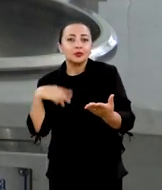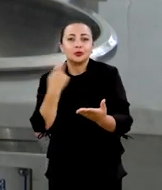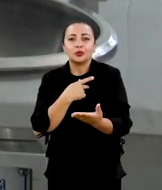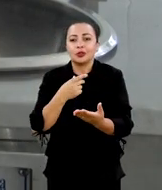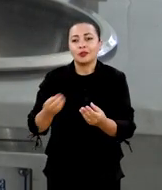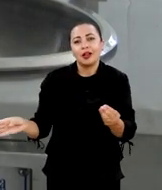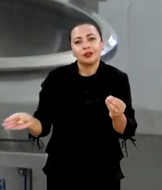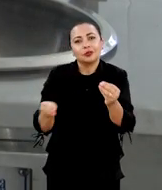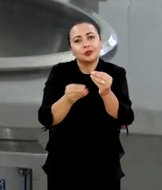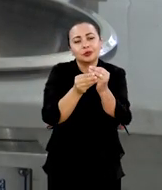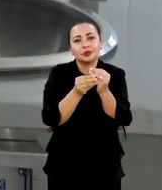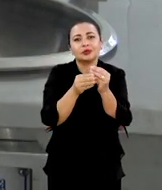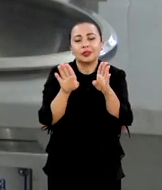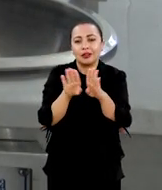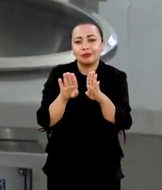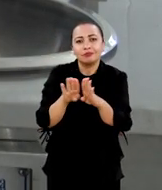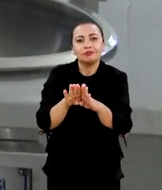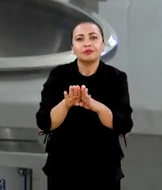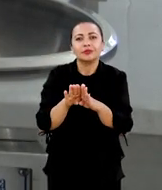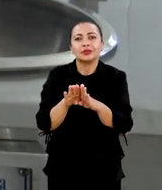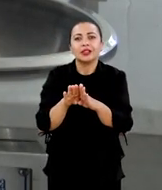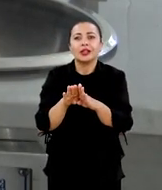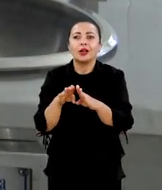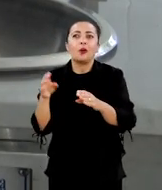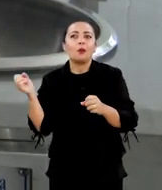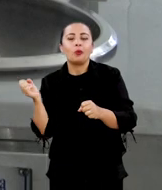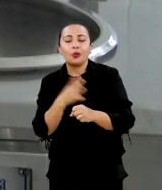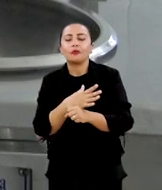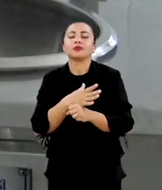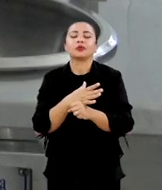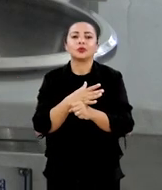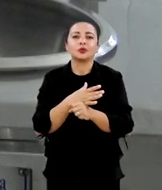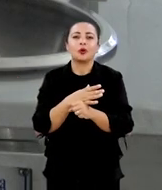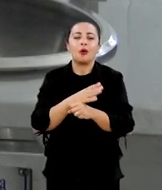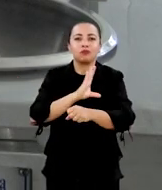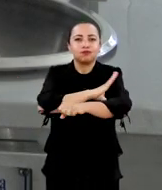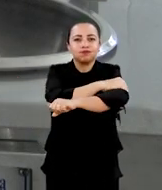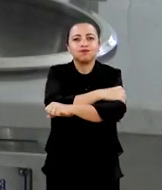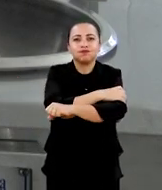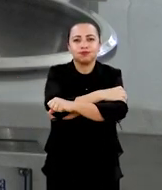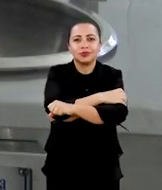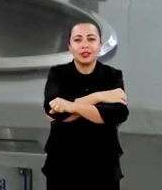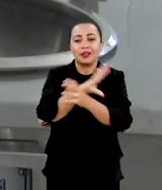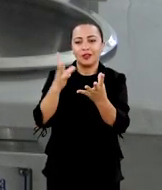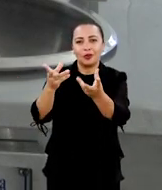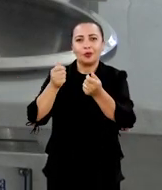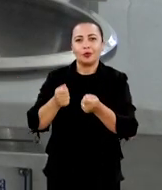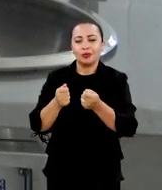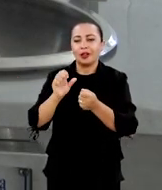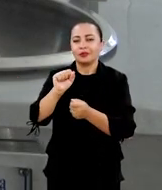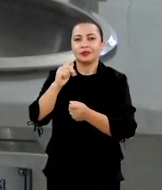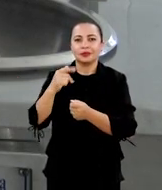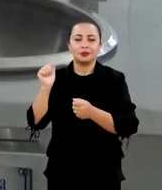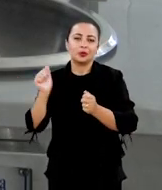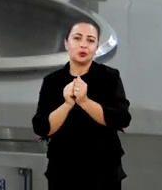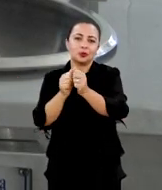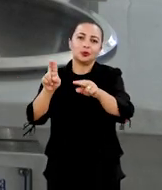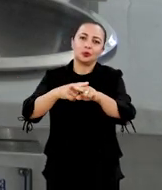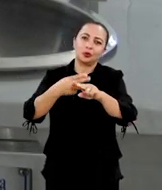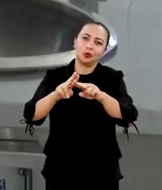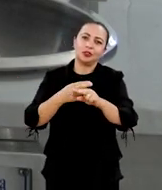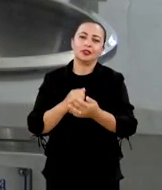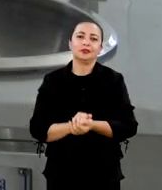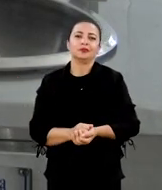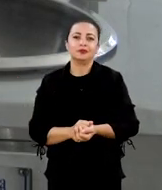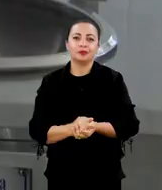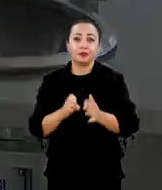E com isso a gente vai estar adicionando o cena inovador, a partir do quesito da adição da sapucaia ao